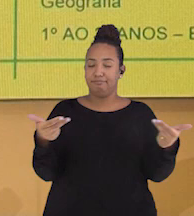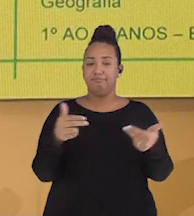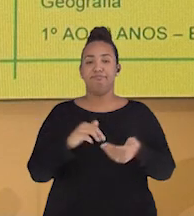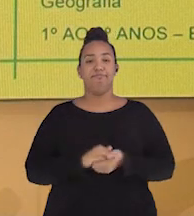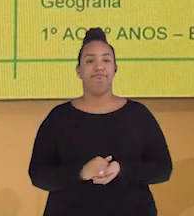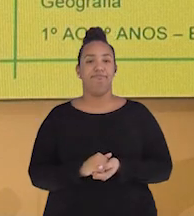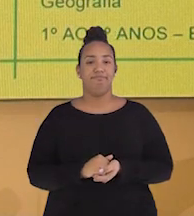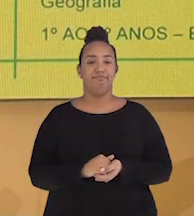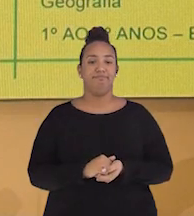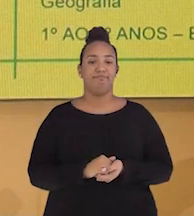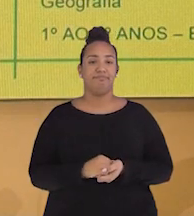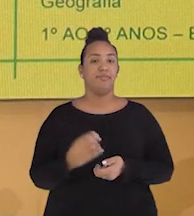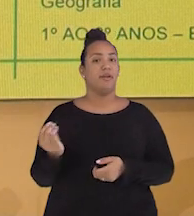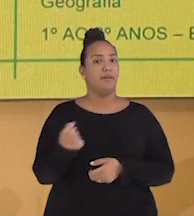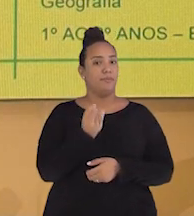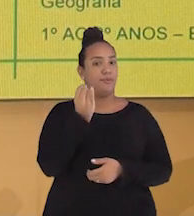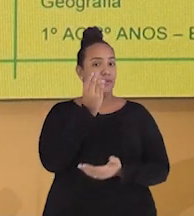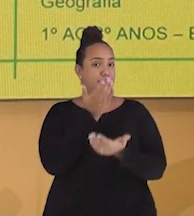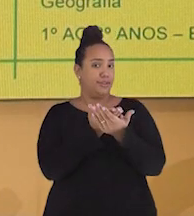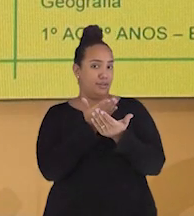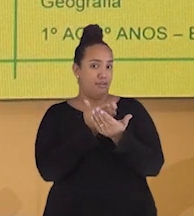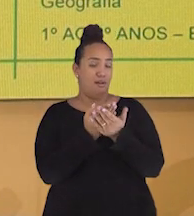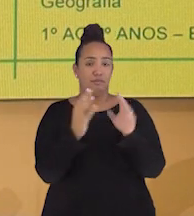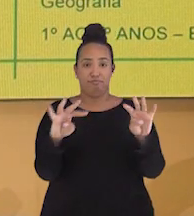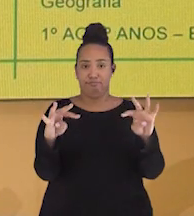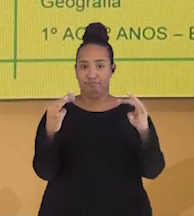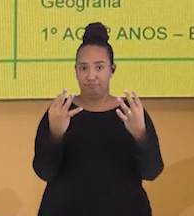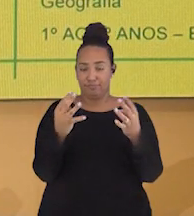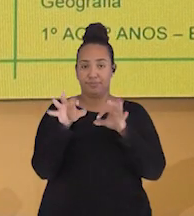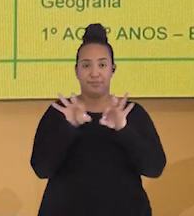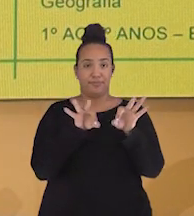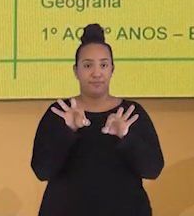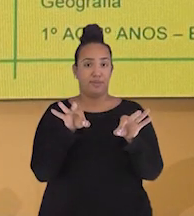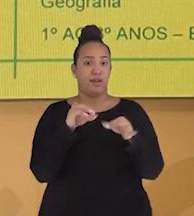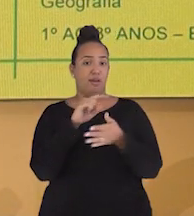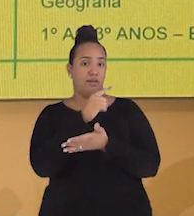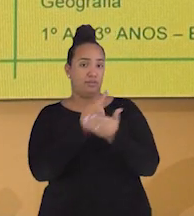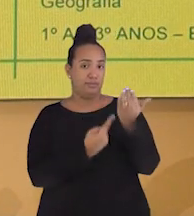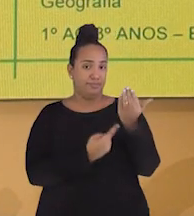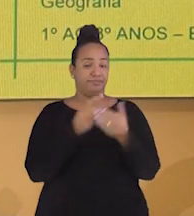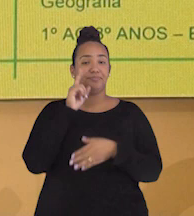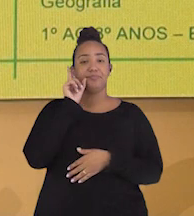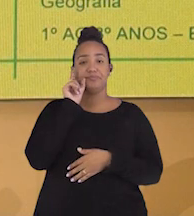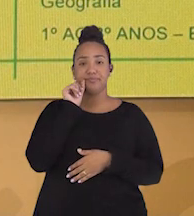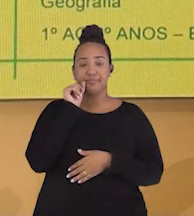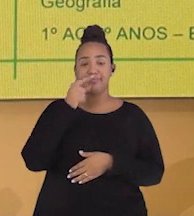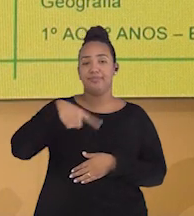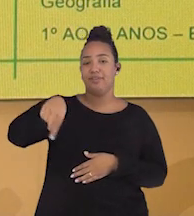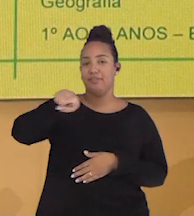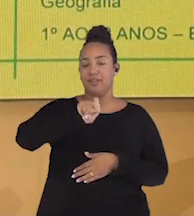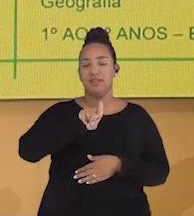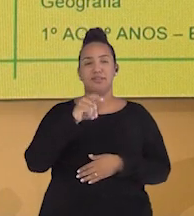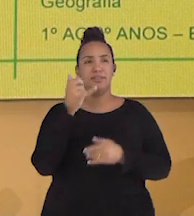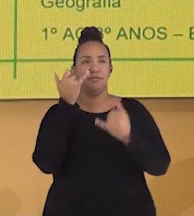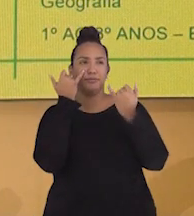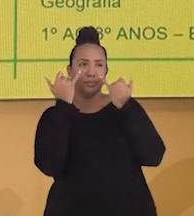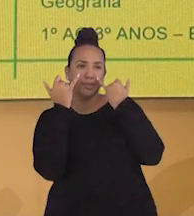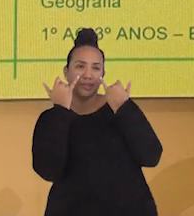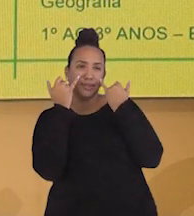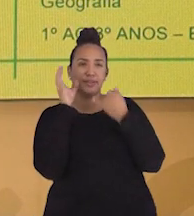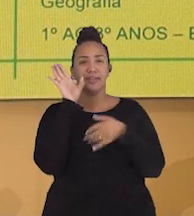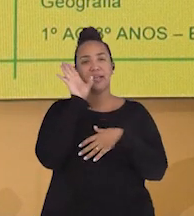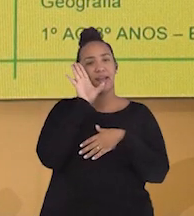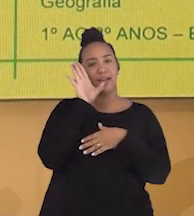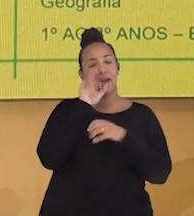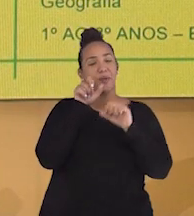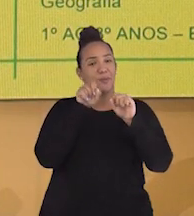É sempre legal assistir a aula com um caderno e um lápis por perto, porque assim você sempre pode registrar alguma coisa que